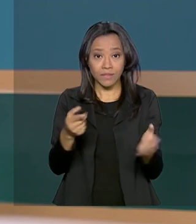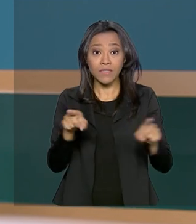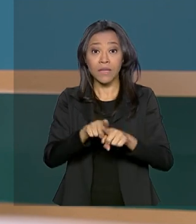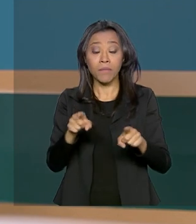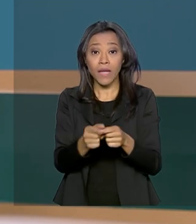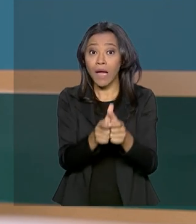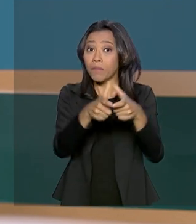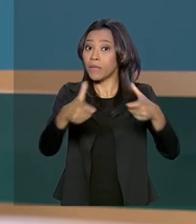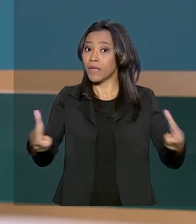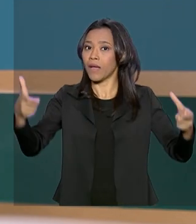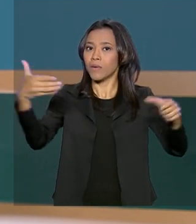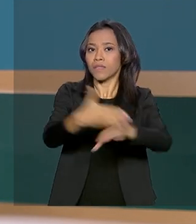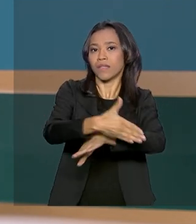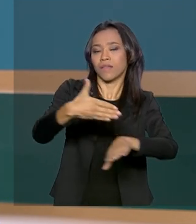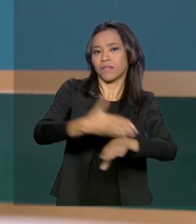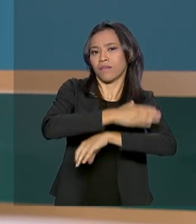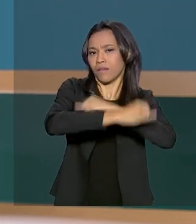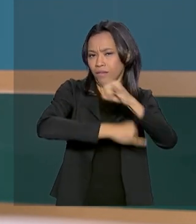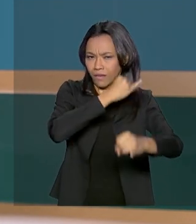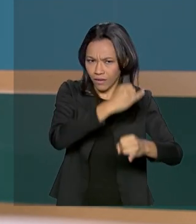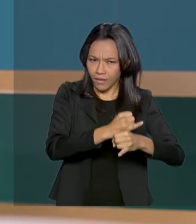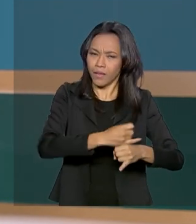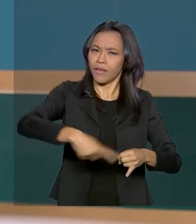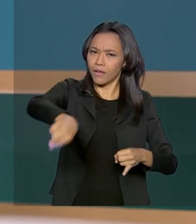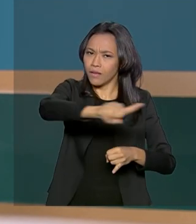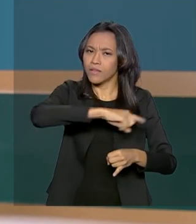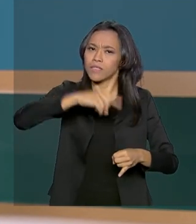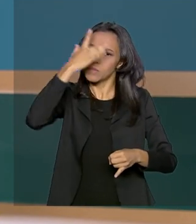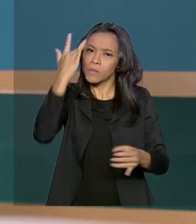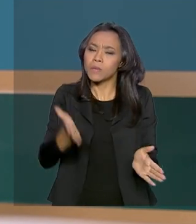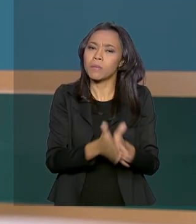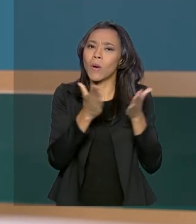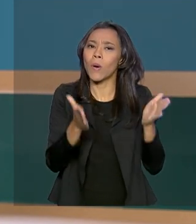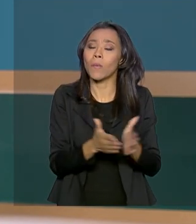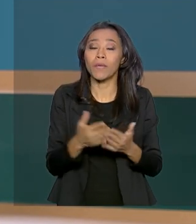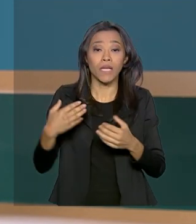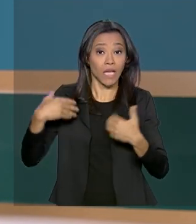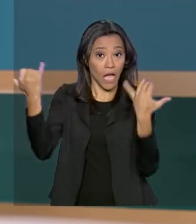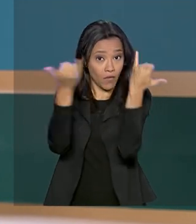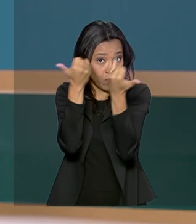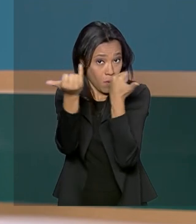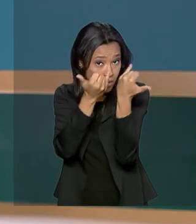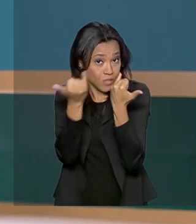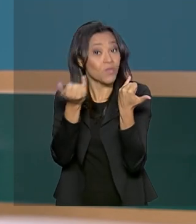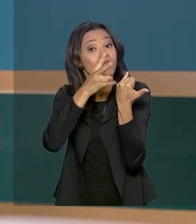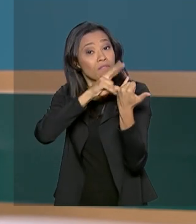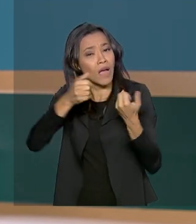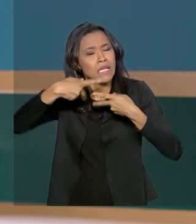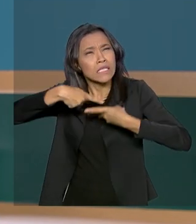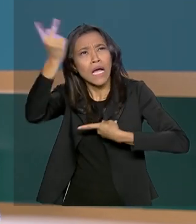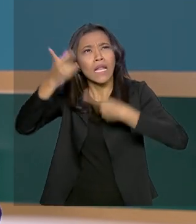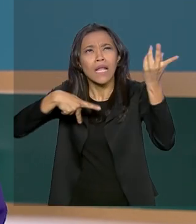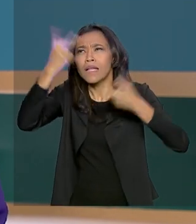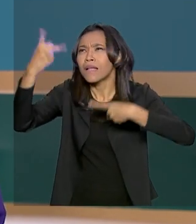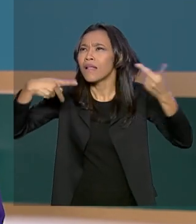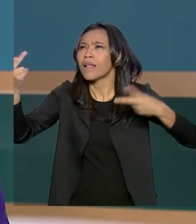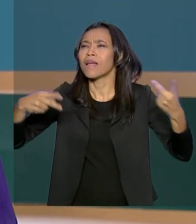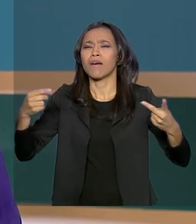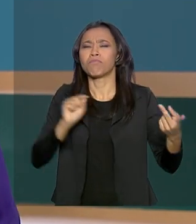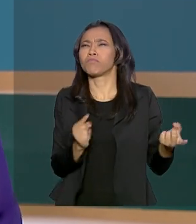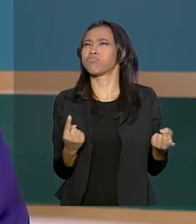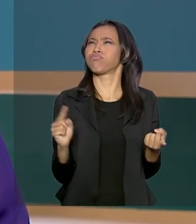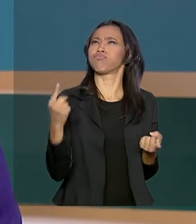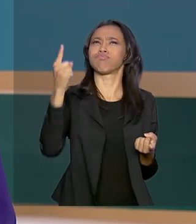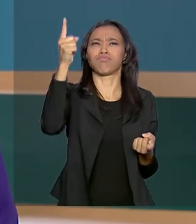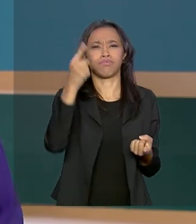acesso à internet para a população mais pobre, pois a informação vai chegar aos rincões do Brasil, locais